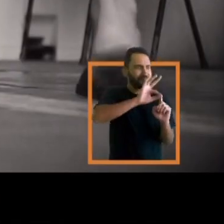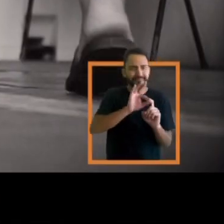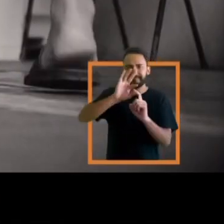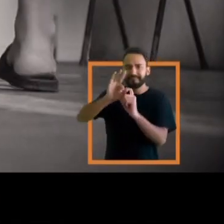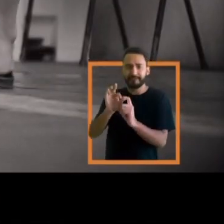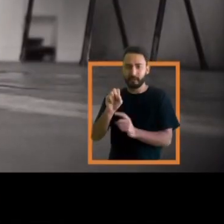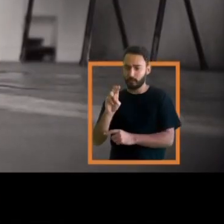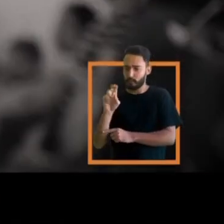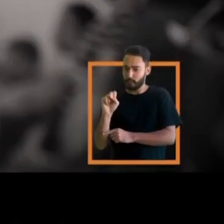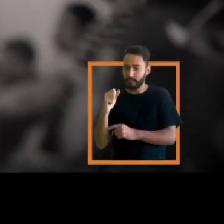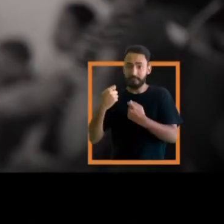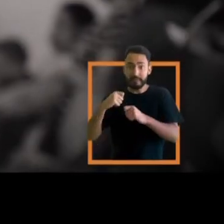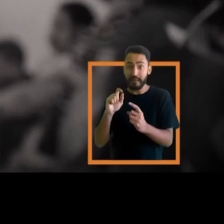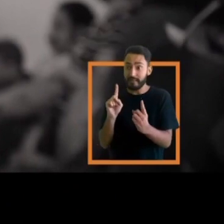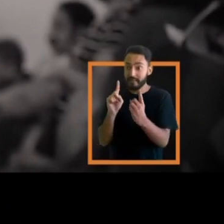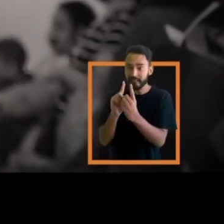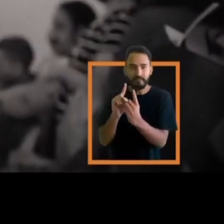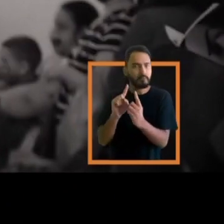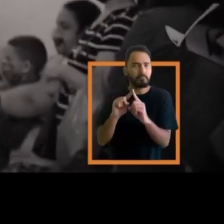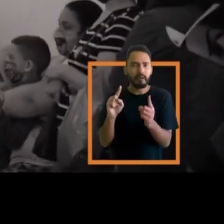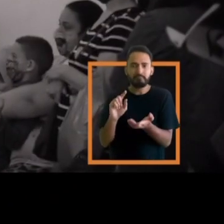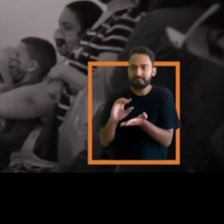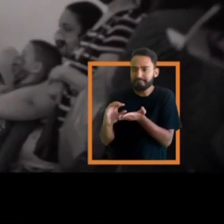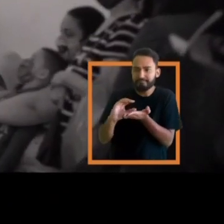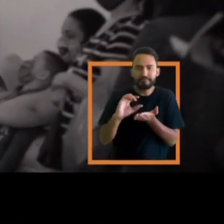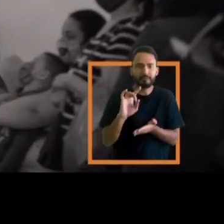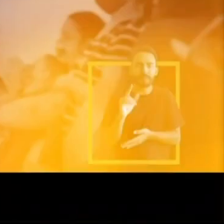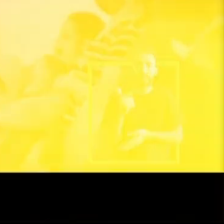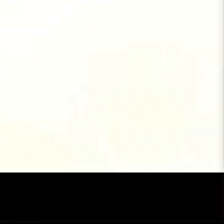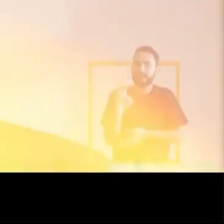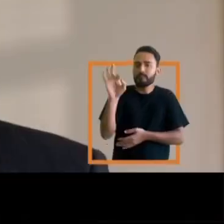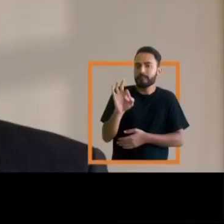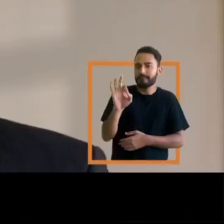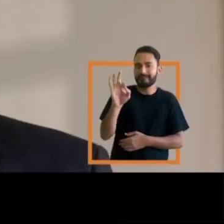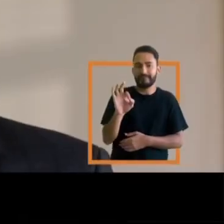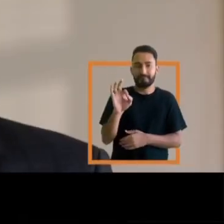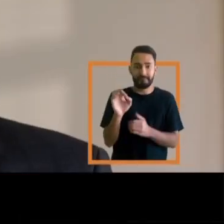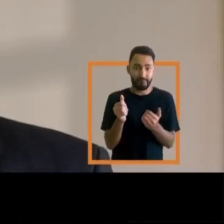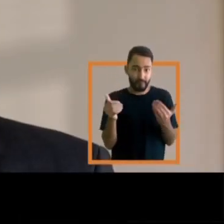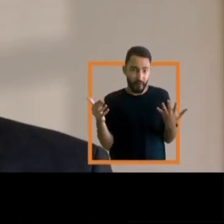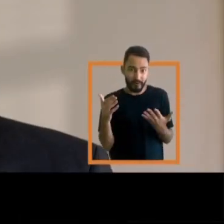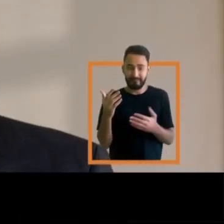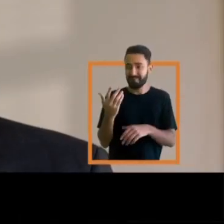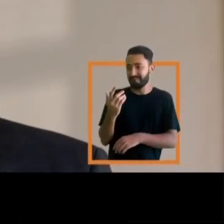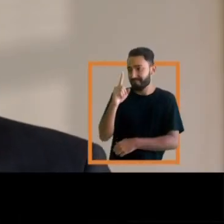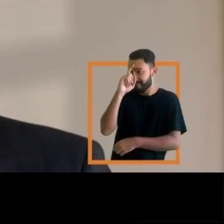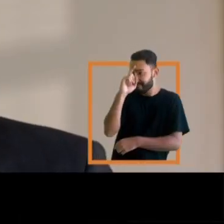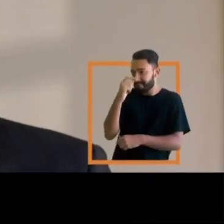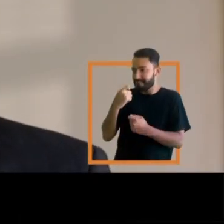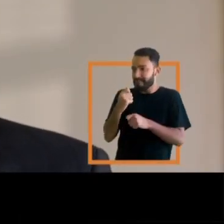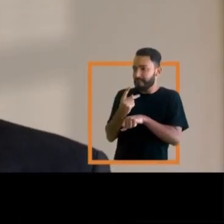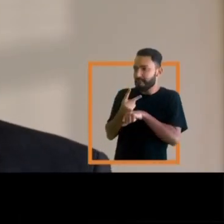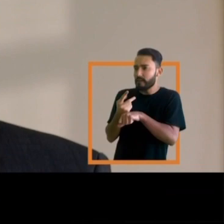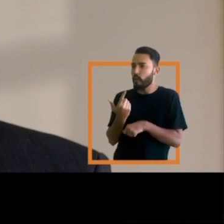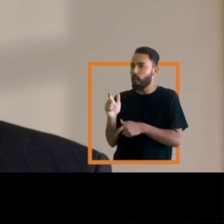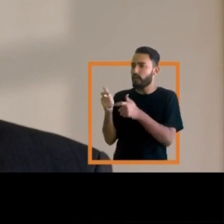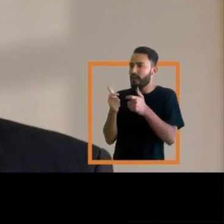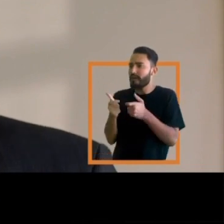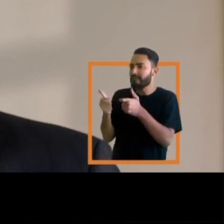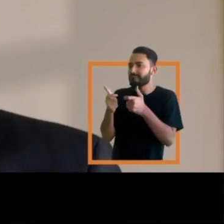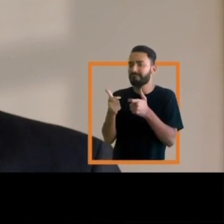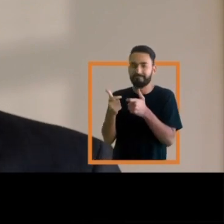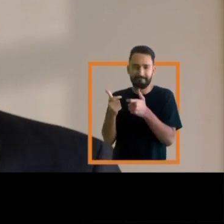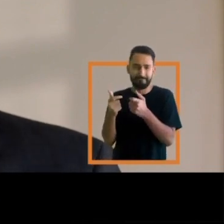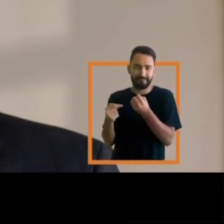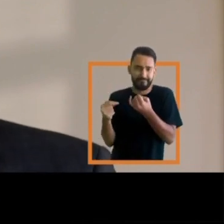SUS que deveria bancar o atendimento só paga cerca de 25% desse custo. O resto, as santas casas têm que buscar de outras fontes,